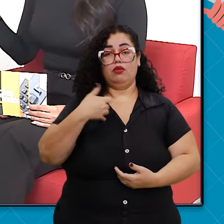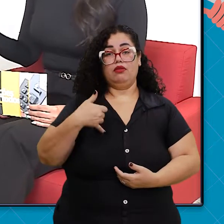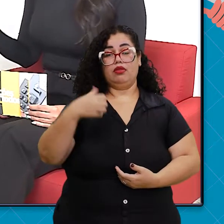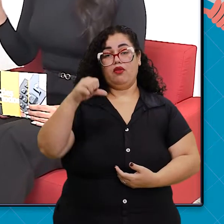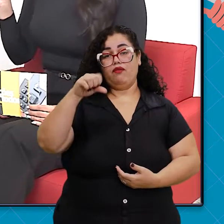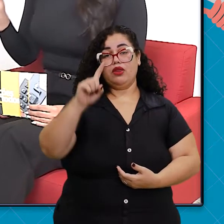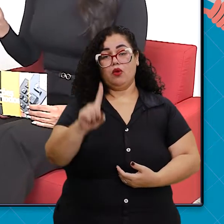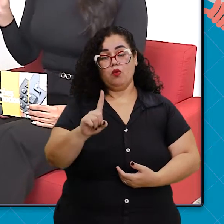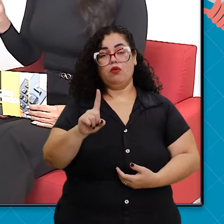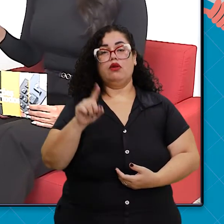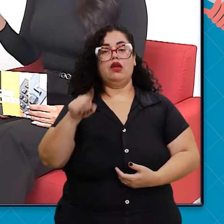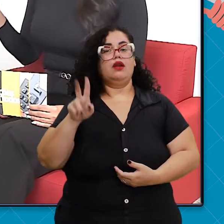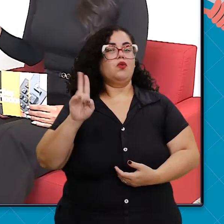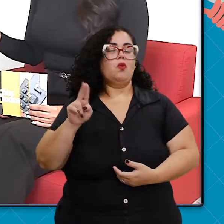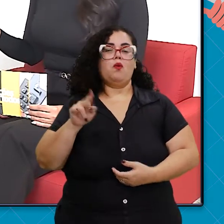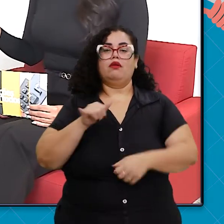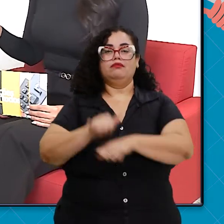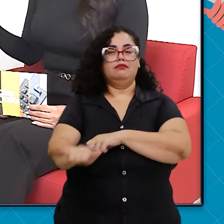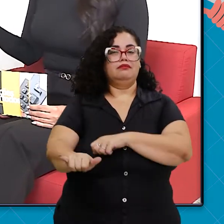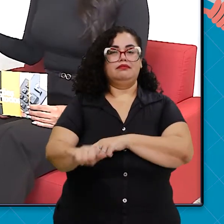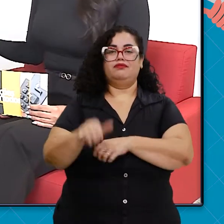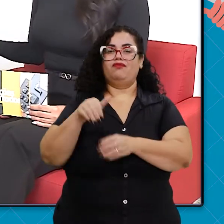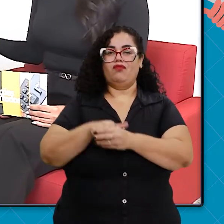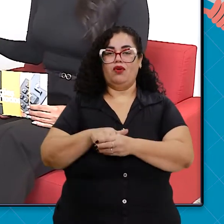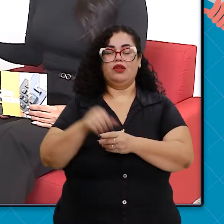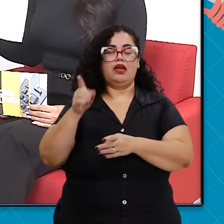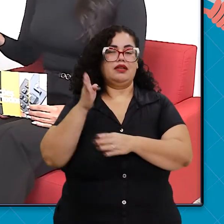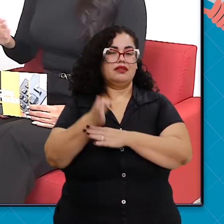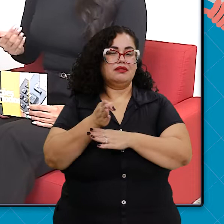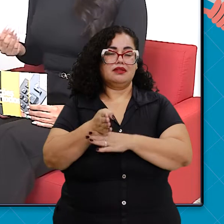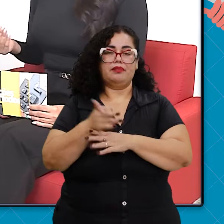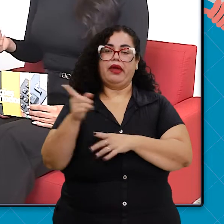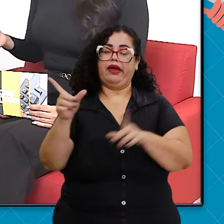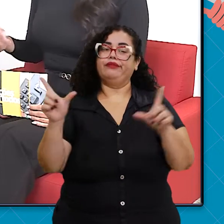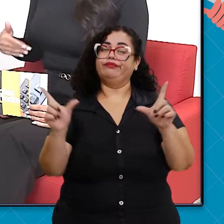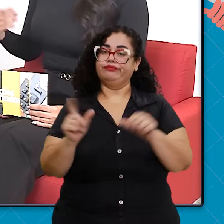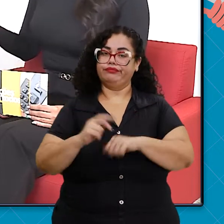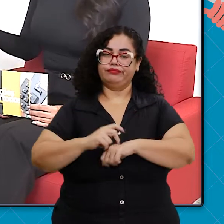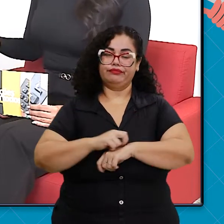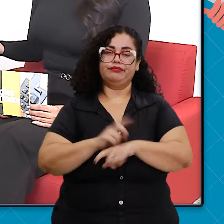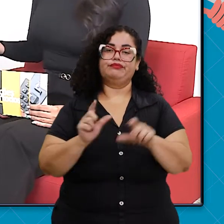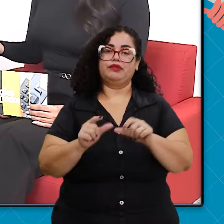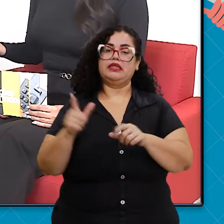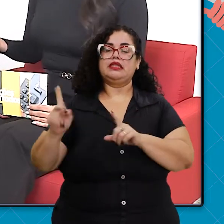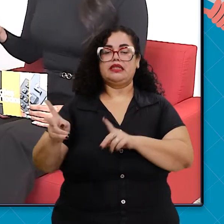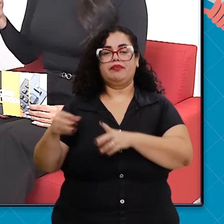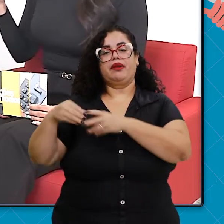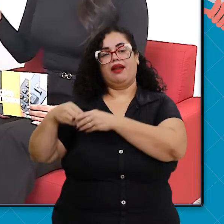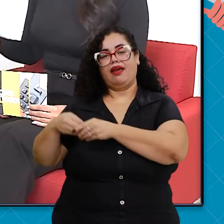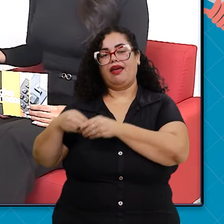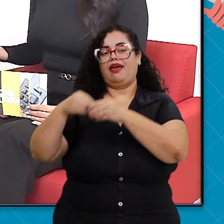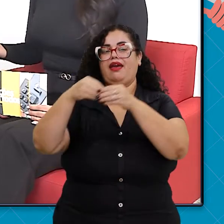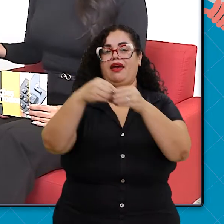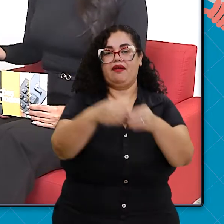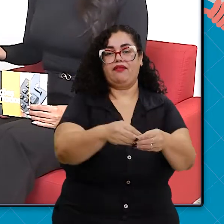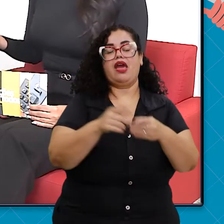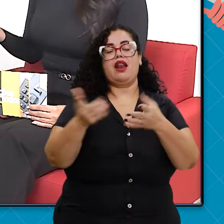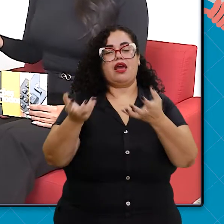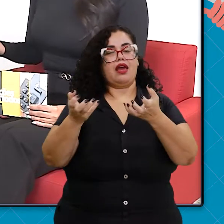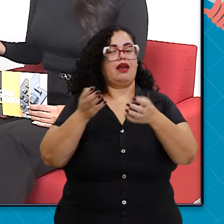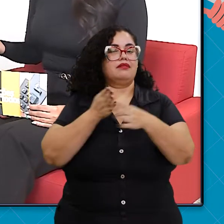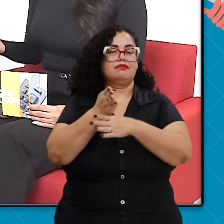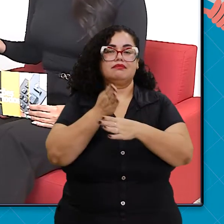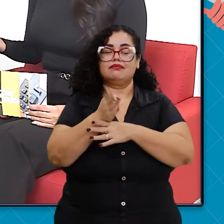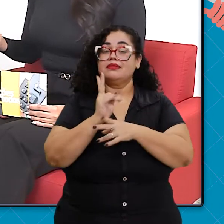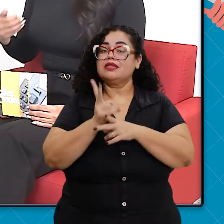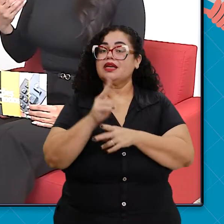e ele nunca deixou de votar. Hoje a mobilidade dele é um pouco mais reduzida, a gente acompanha ele, mas ele faz questão de ir